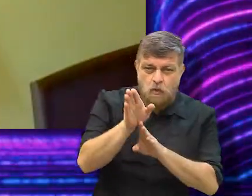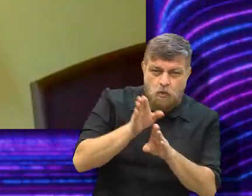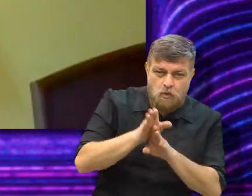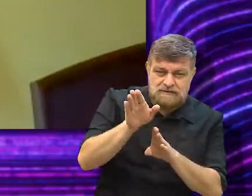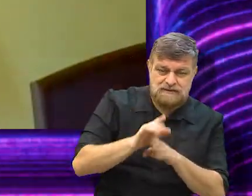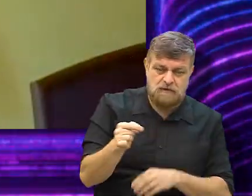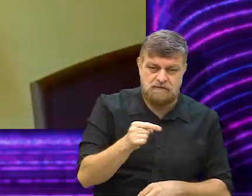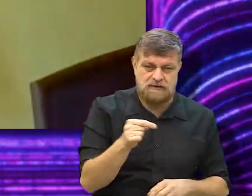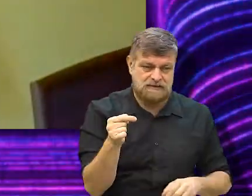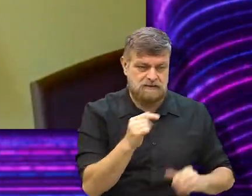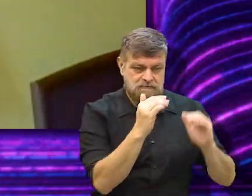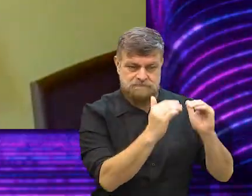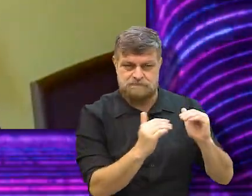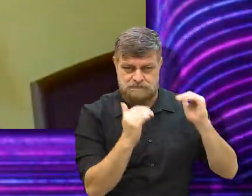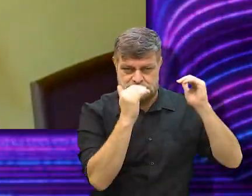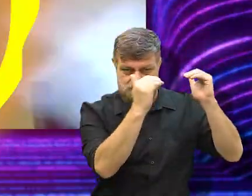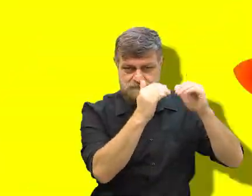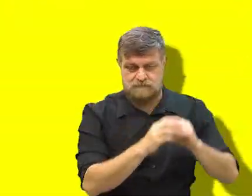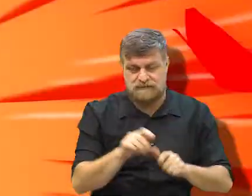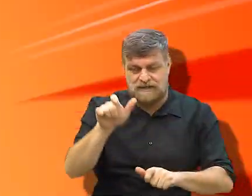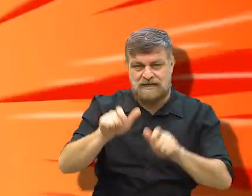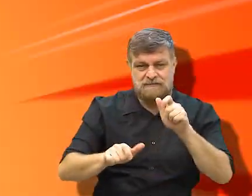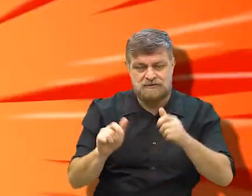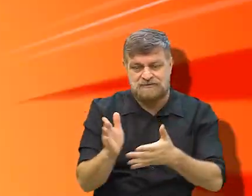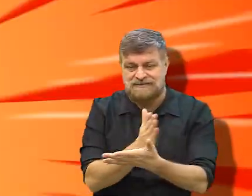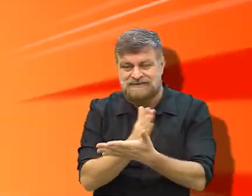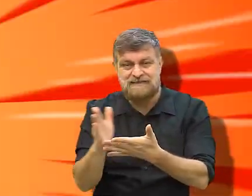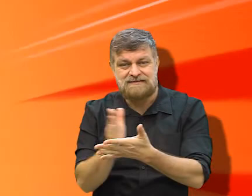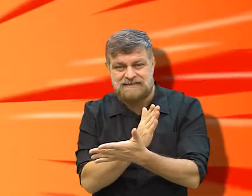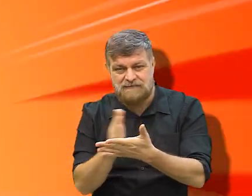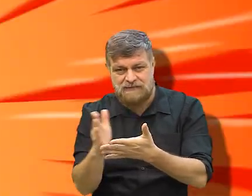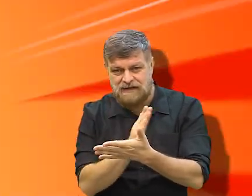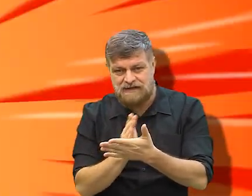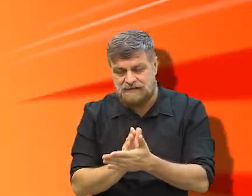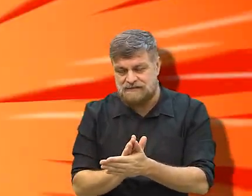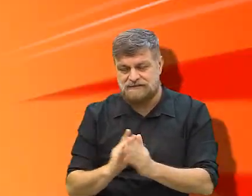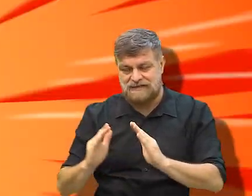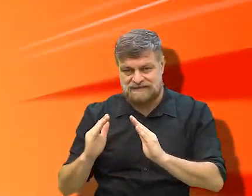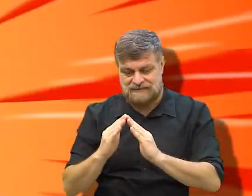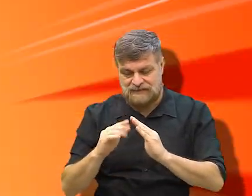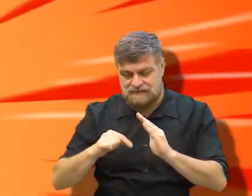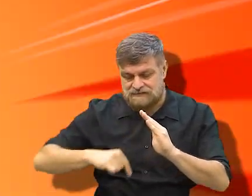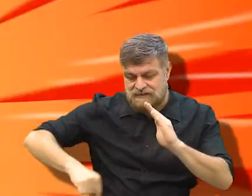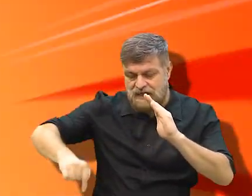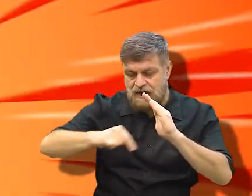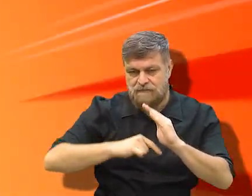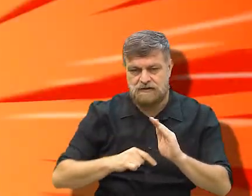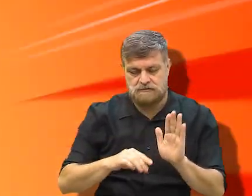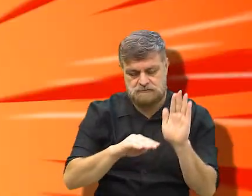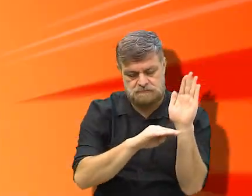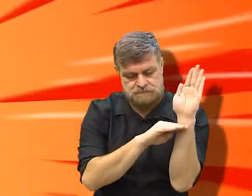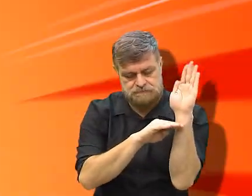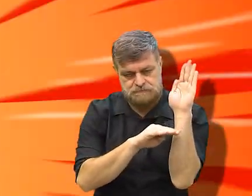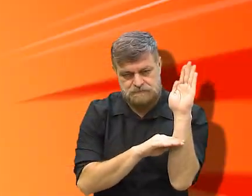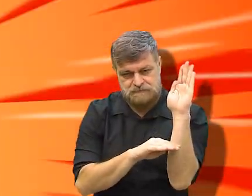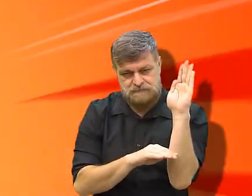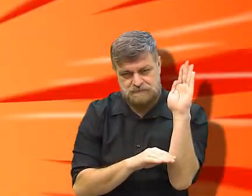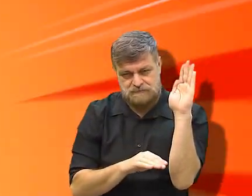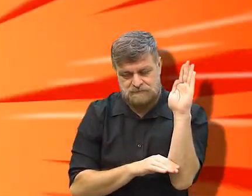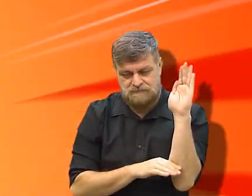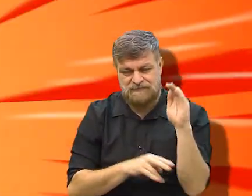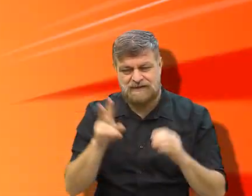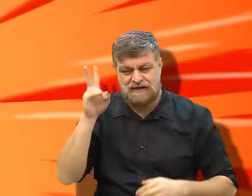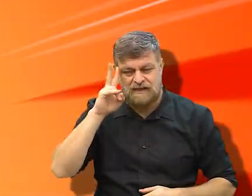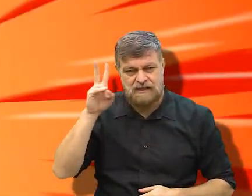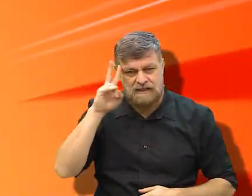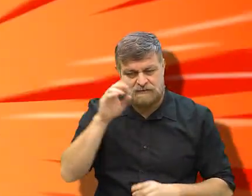conselheiro, ela vai ter cargos mais superiores, e as pessoas são divididas nas habitações, inclusive por esses andares. Lembra um